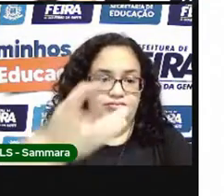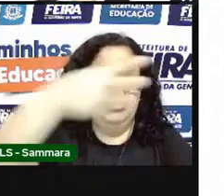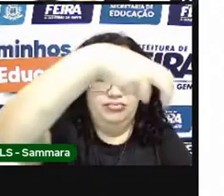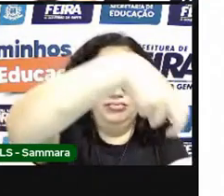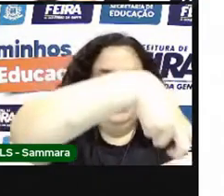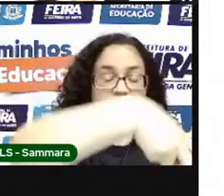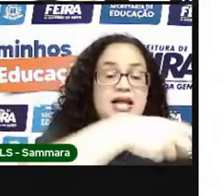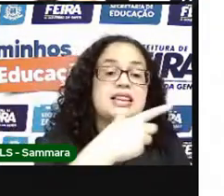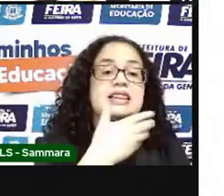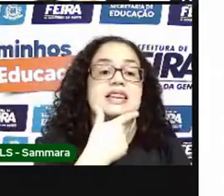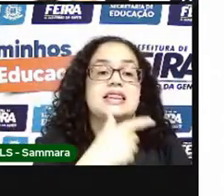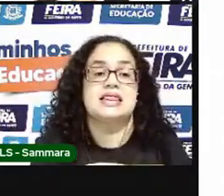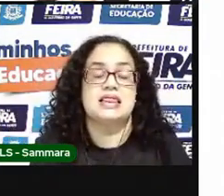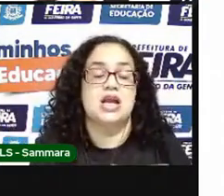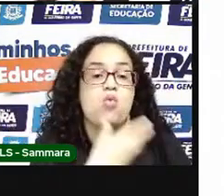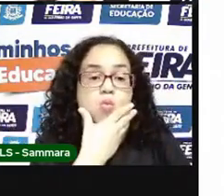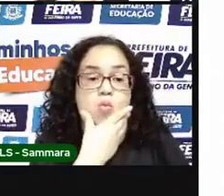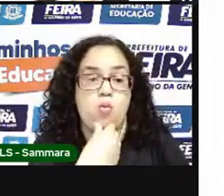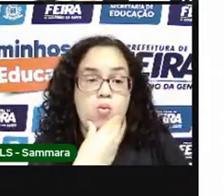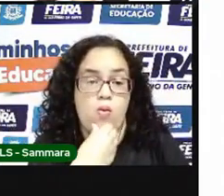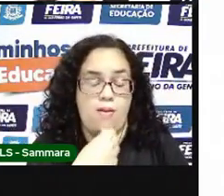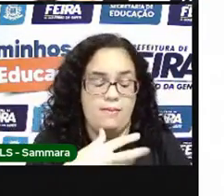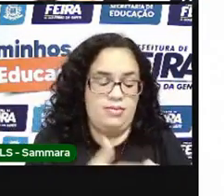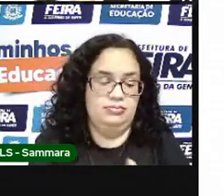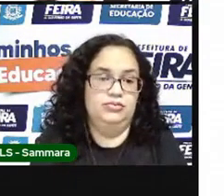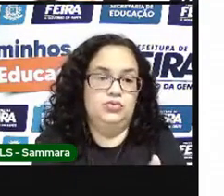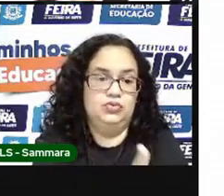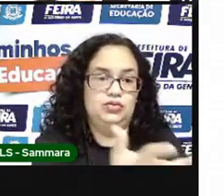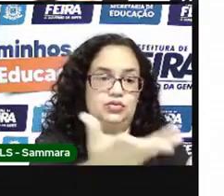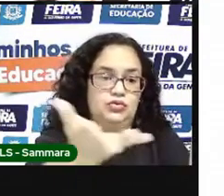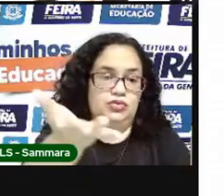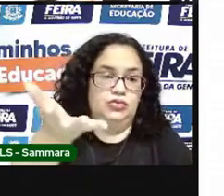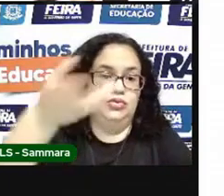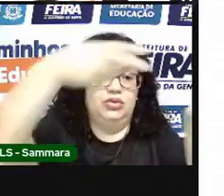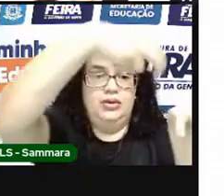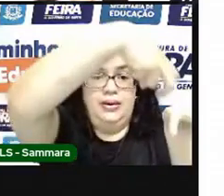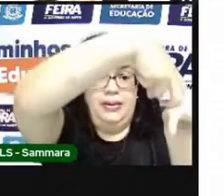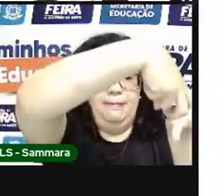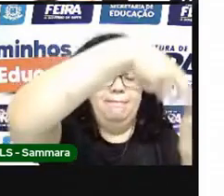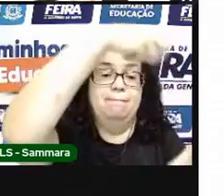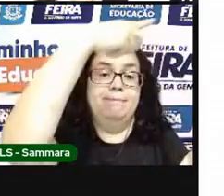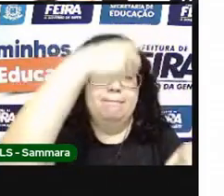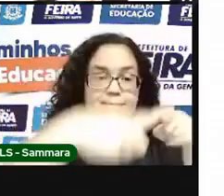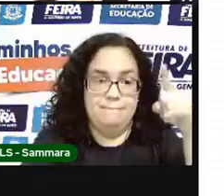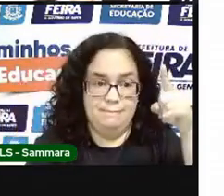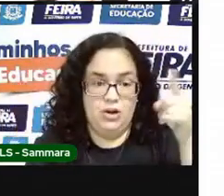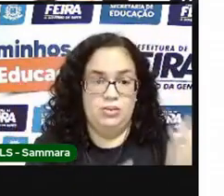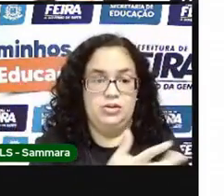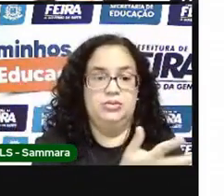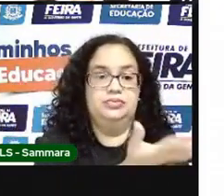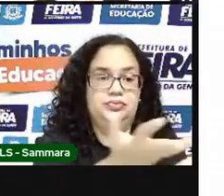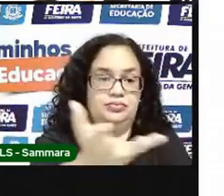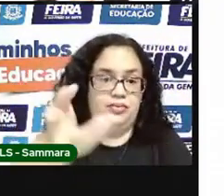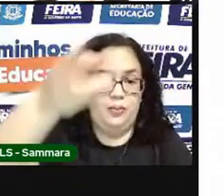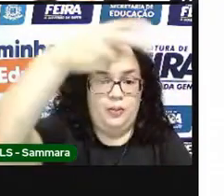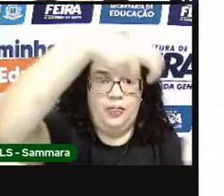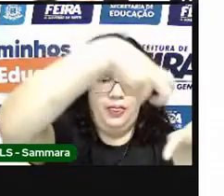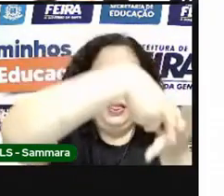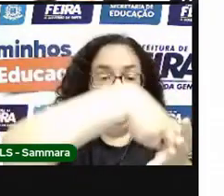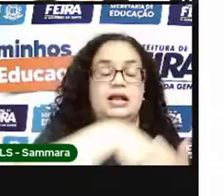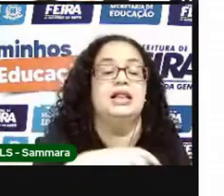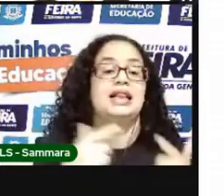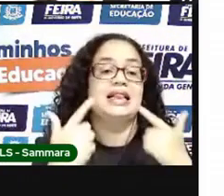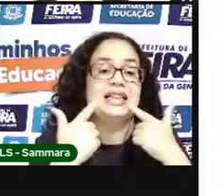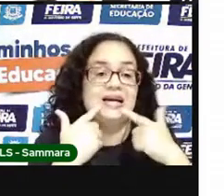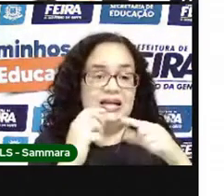homenzinho pisando na grama com sinal em cima de proibição. Proibido pisar na grama. A esse tipo de